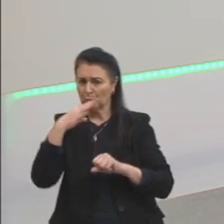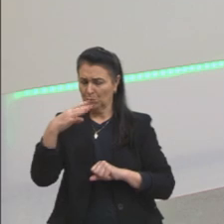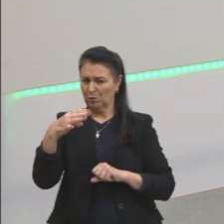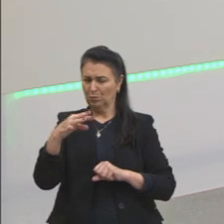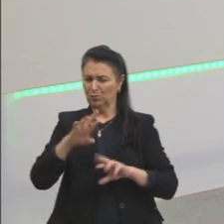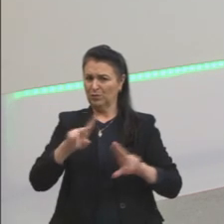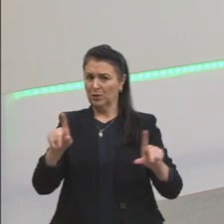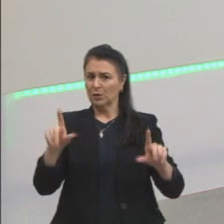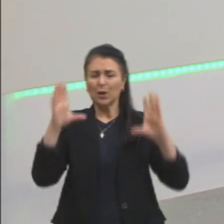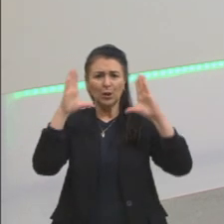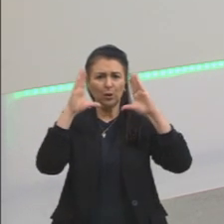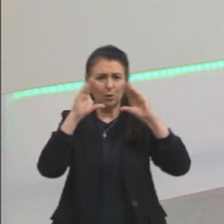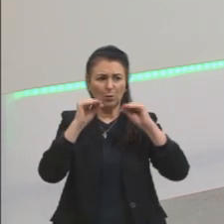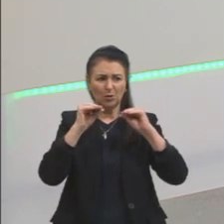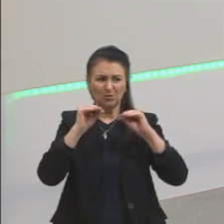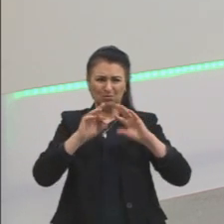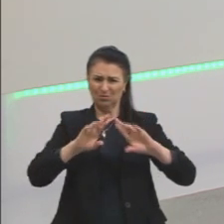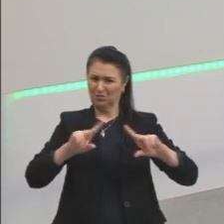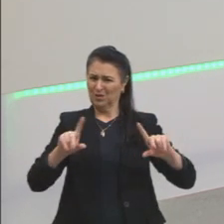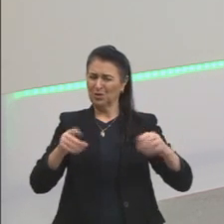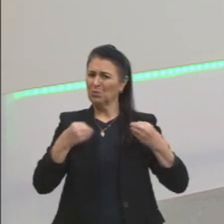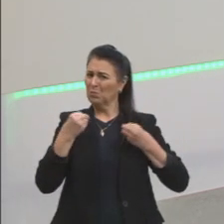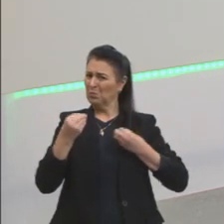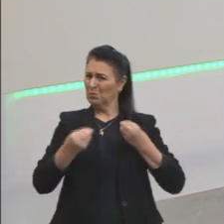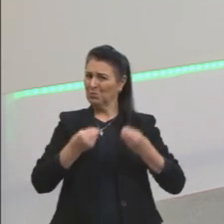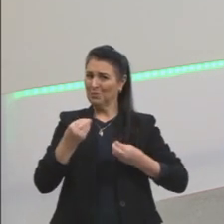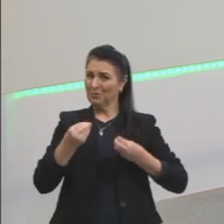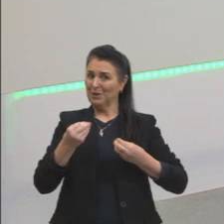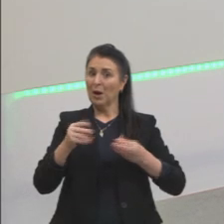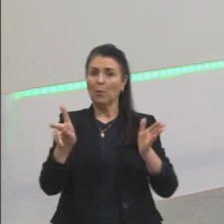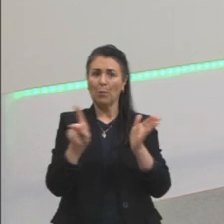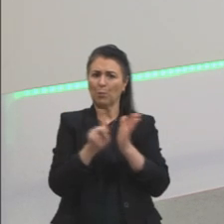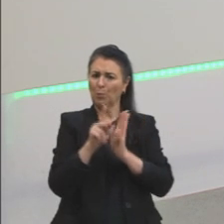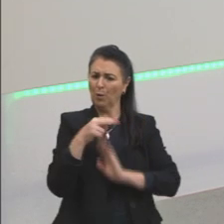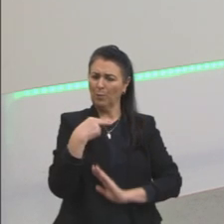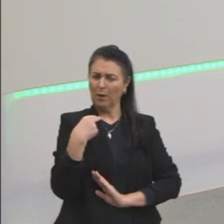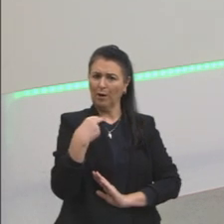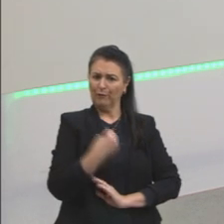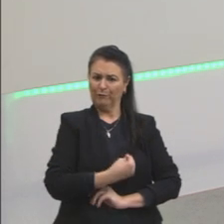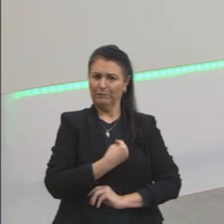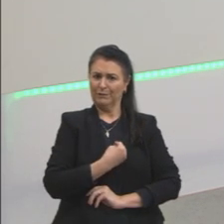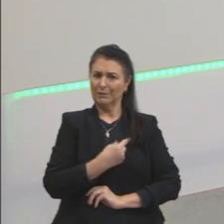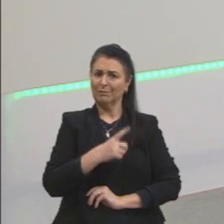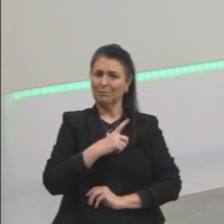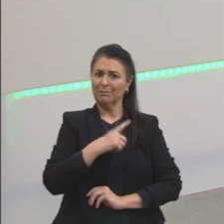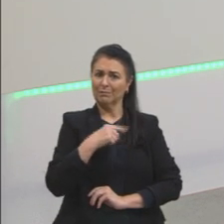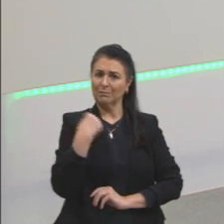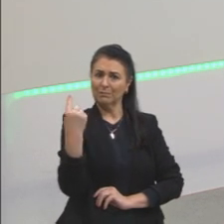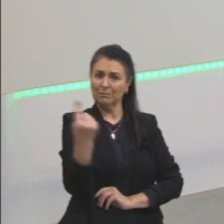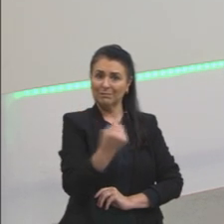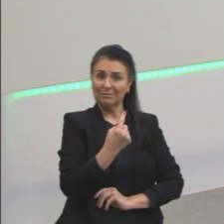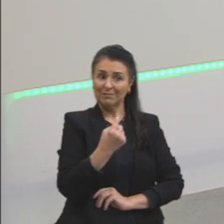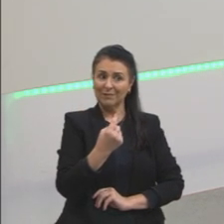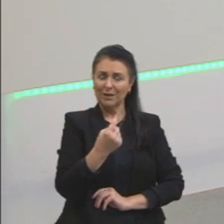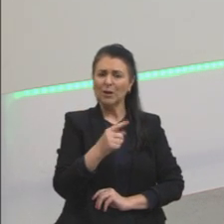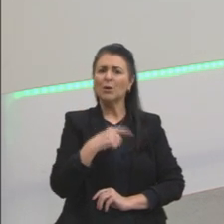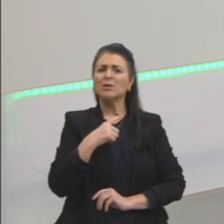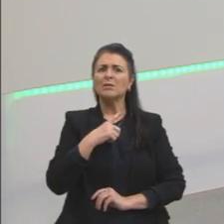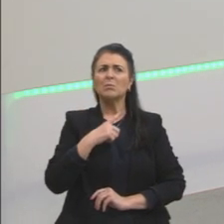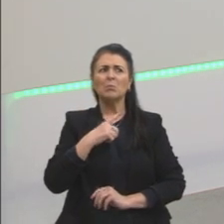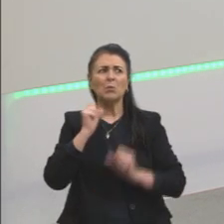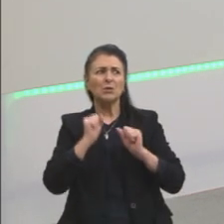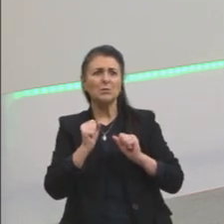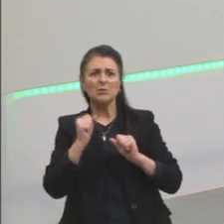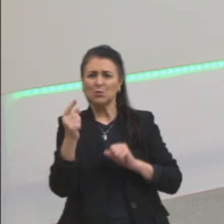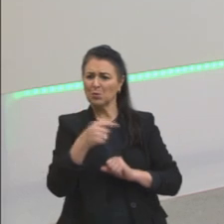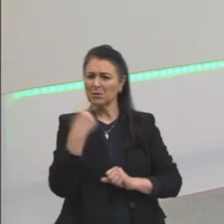A nossa própria existência, isso são palavras do Descartes. Será que nós estamos aqui? Nós podemos estar sonhando?